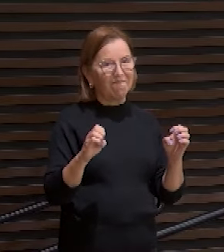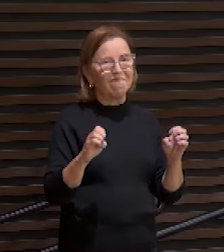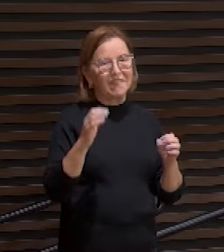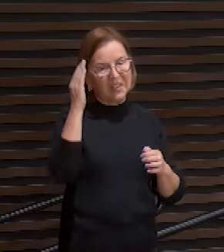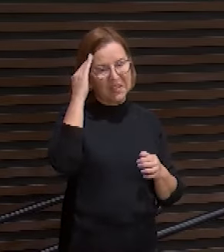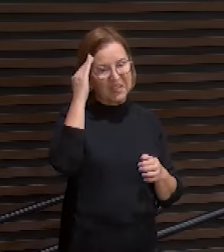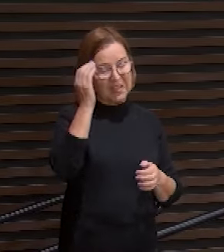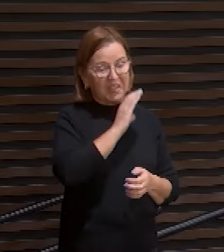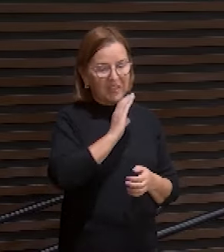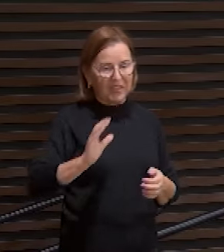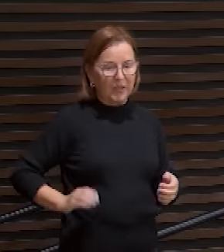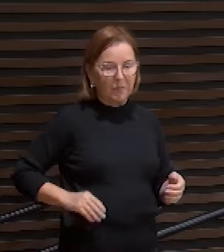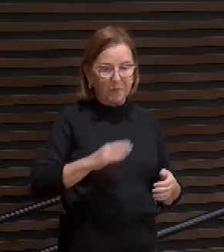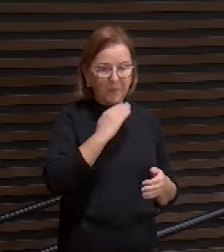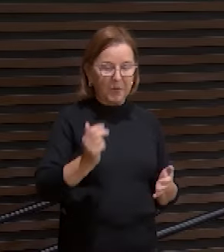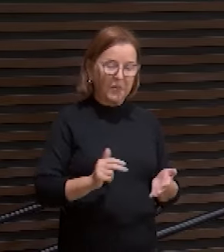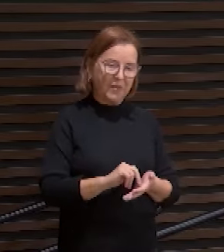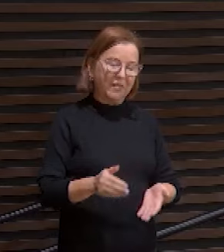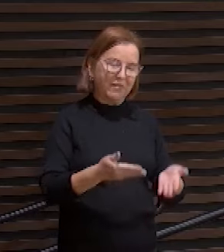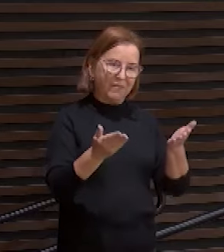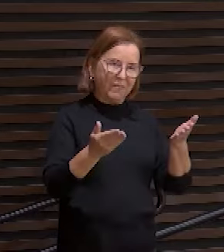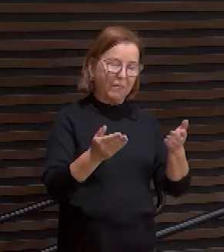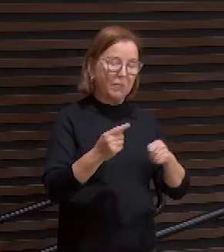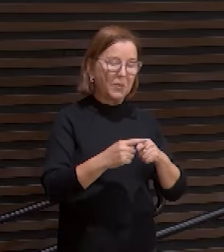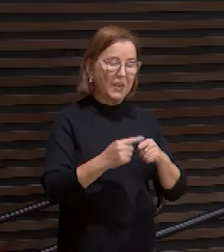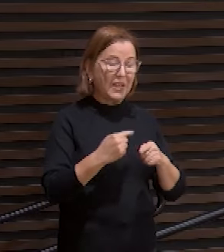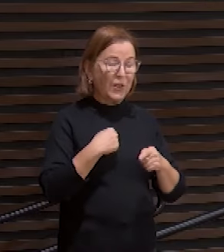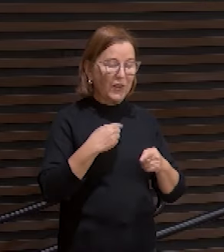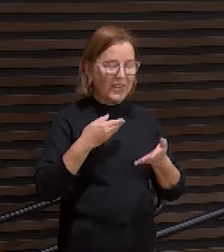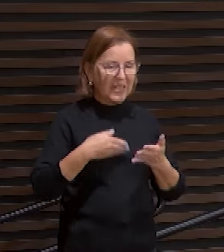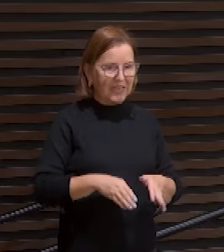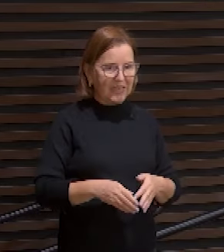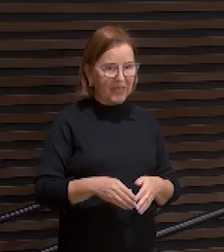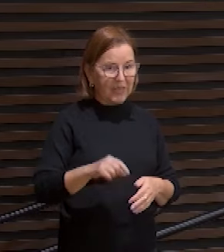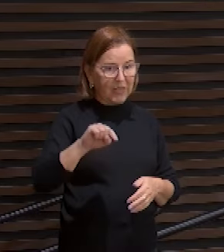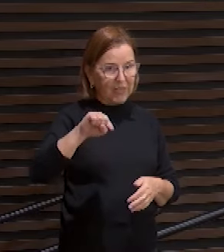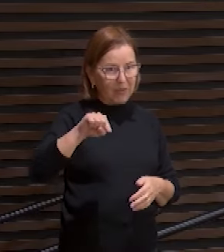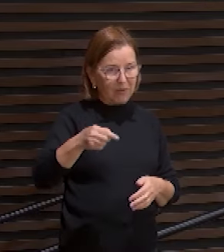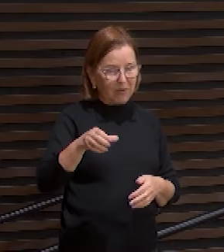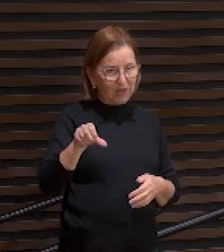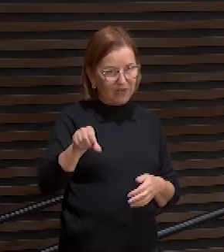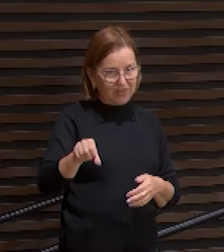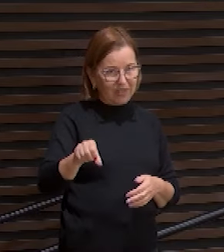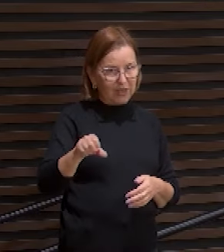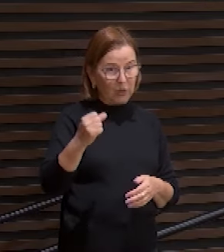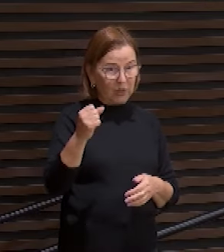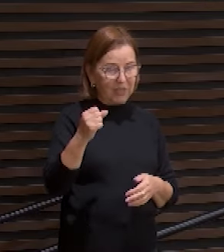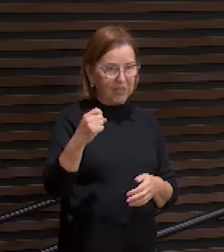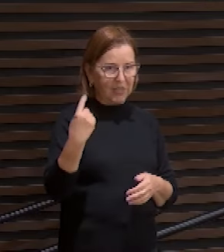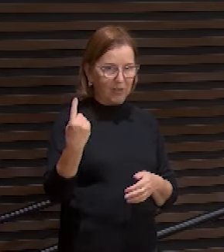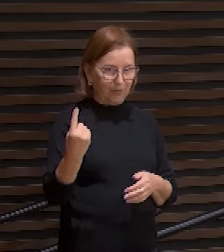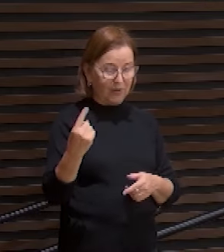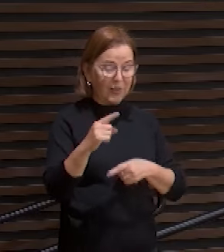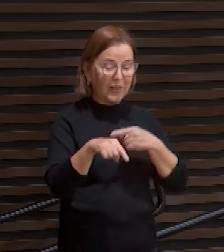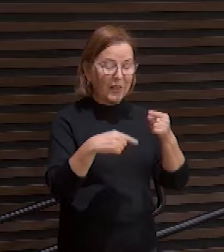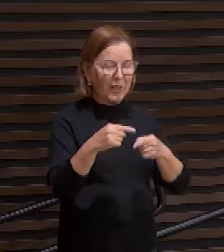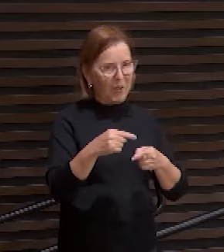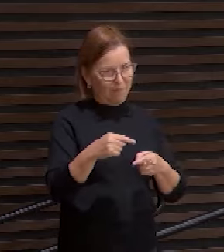Porque eu nasci no ano 1981, depois de Cristo. Um fato histórico